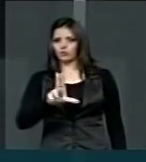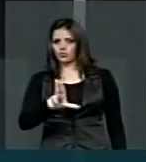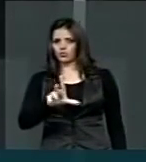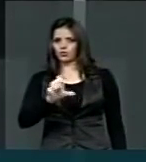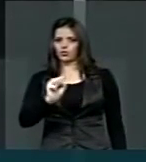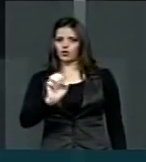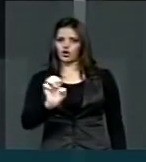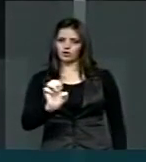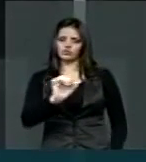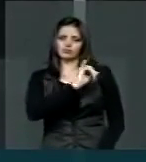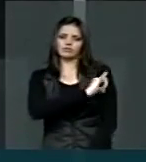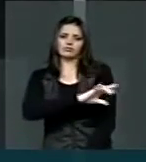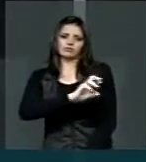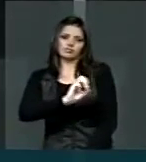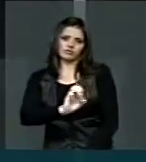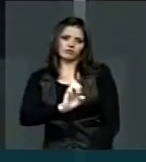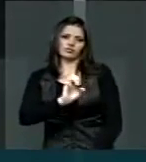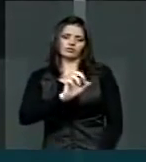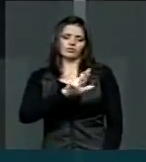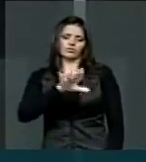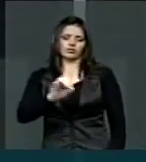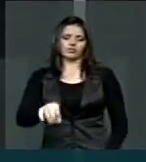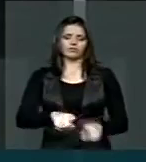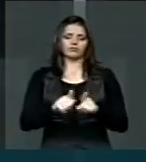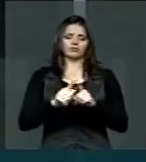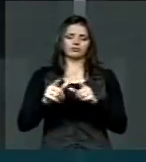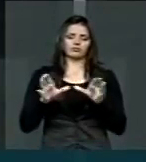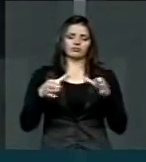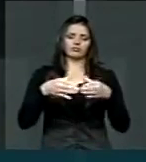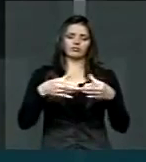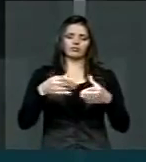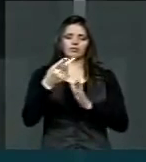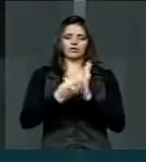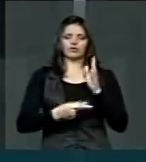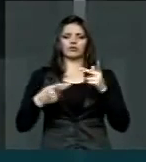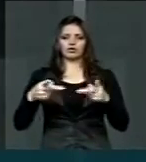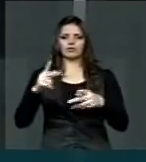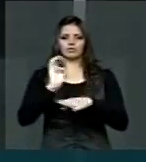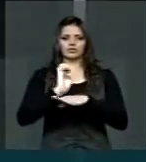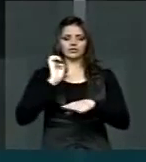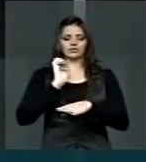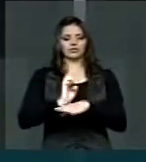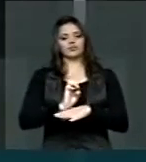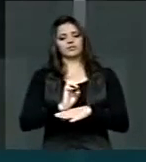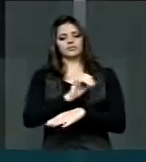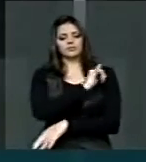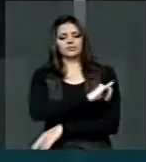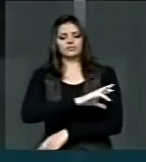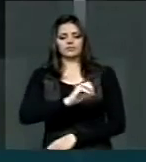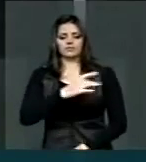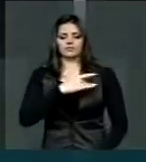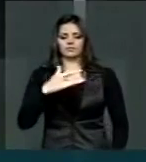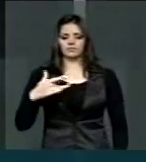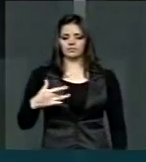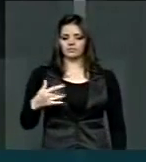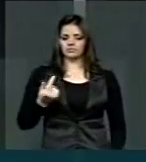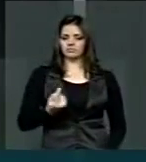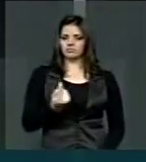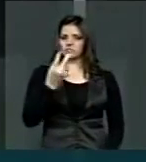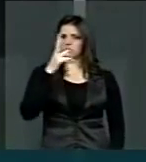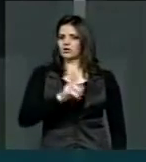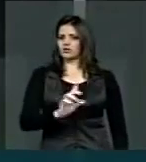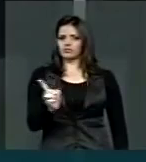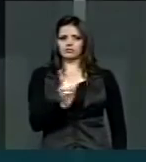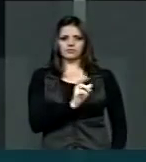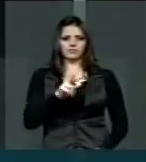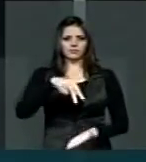com o Programa Estadual de Luta Contra a Tuberculose da Secretaria Estadual de Saúde. Não é a primeira vez